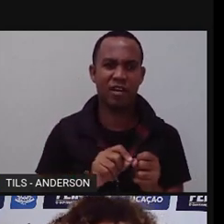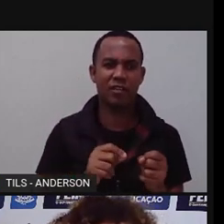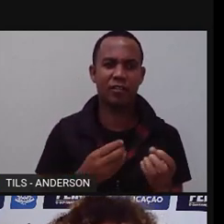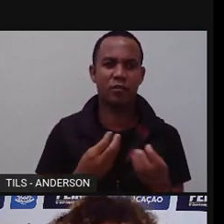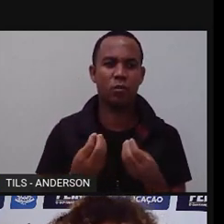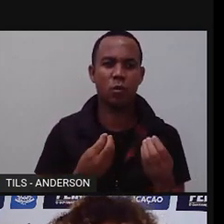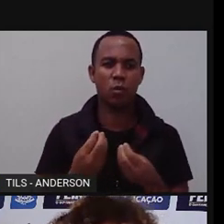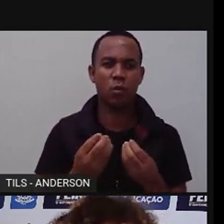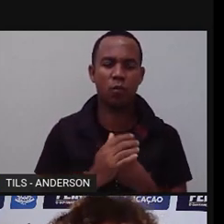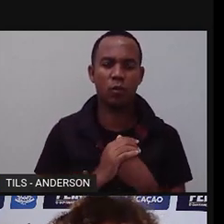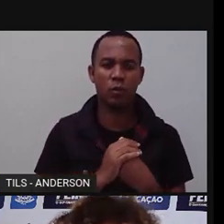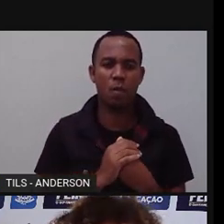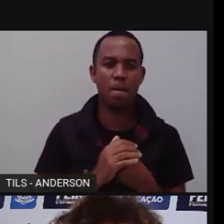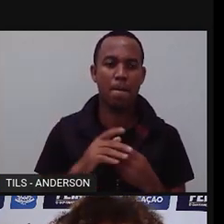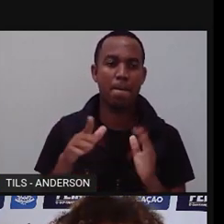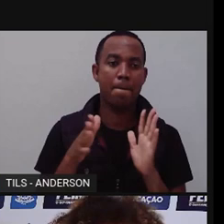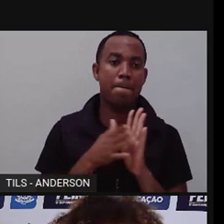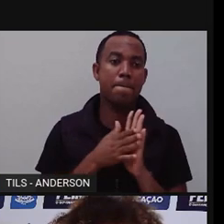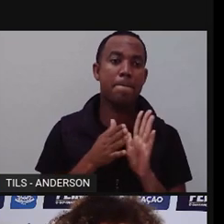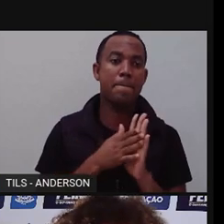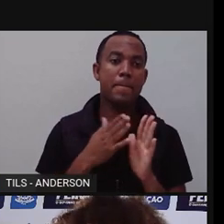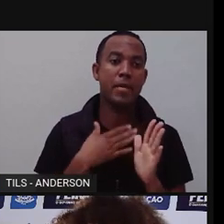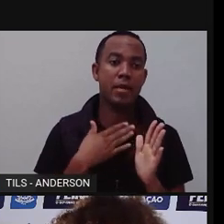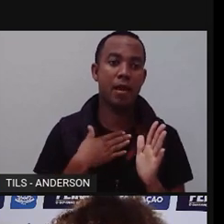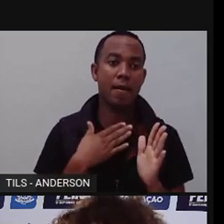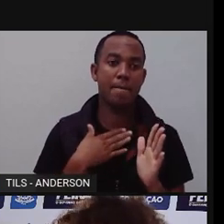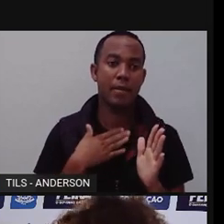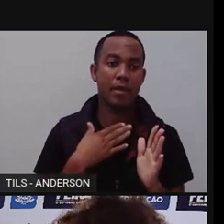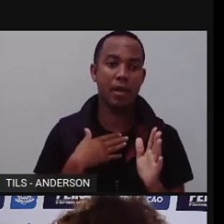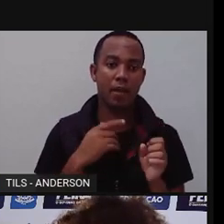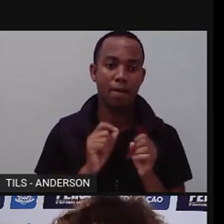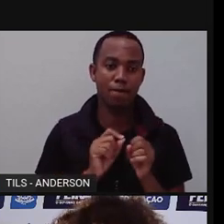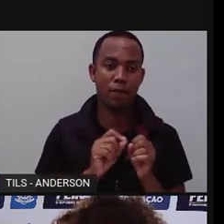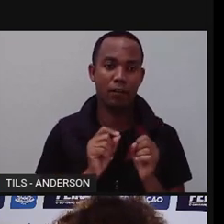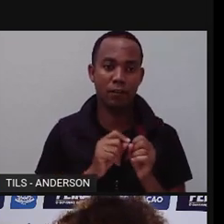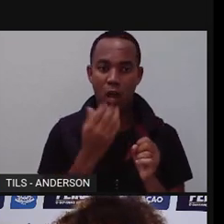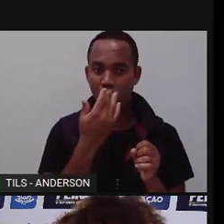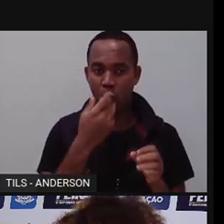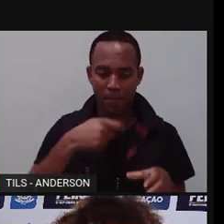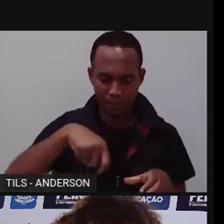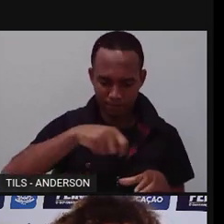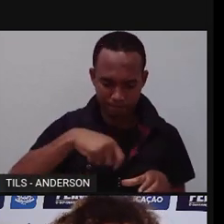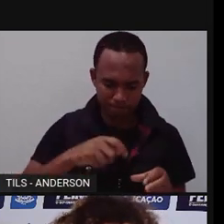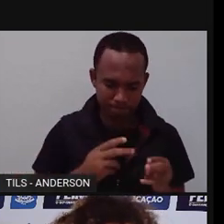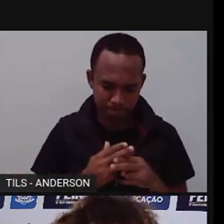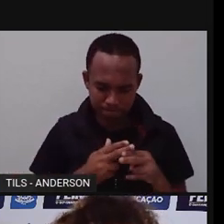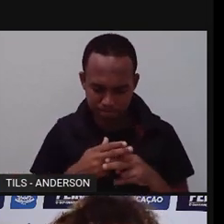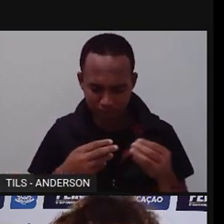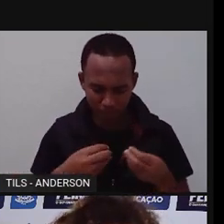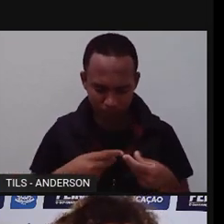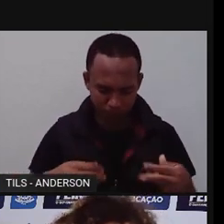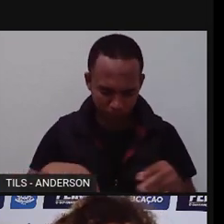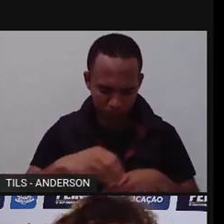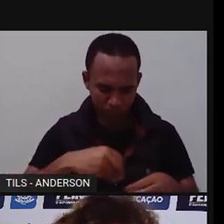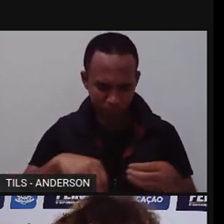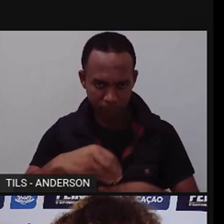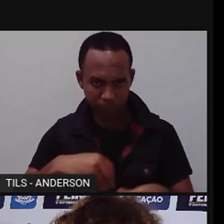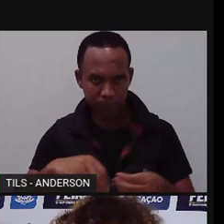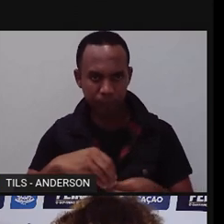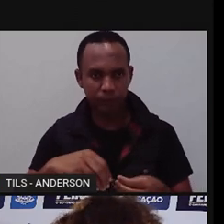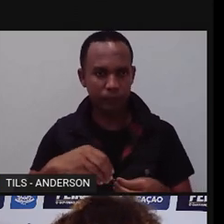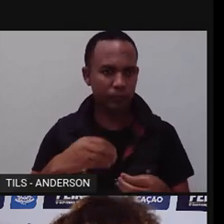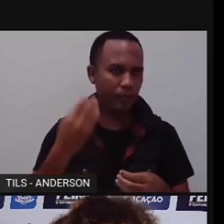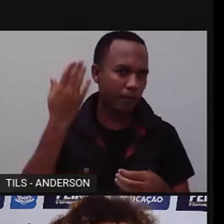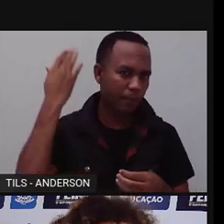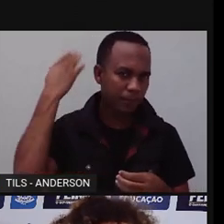A comida ia sair com a característica minha ou de Anderson? Minha. Porque quem fez a comida? Eu. Então, eu ia trazer o quê? Coisas que eu aprendi